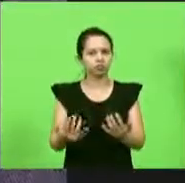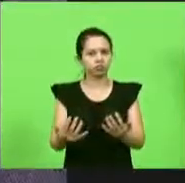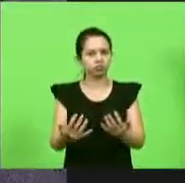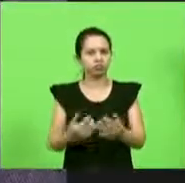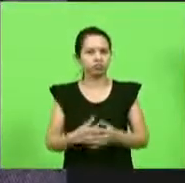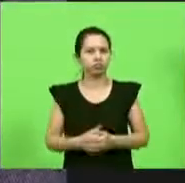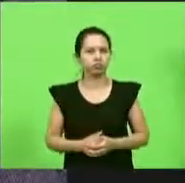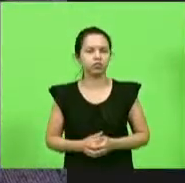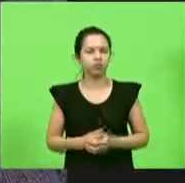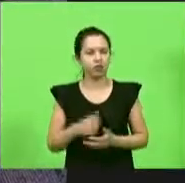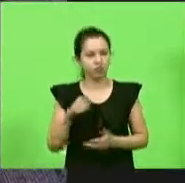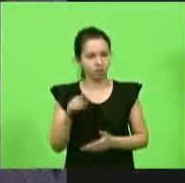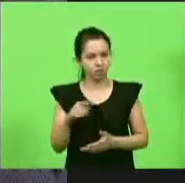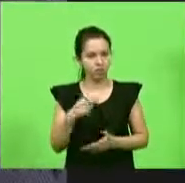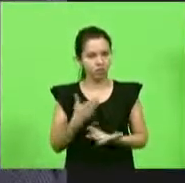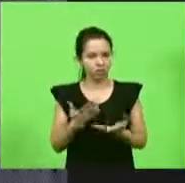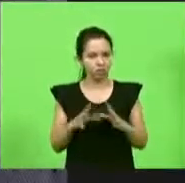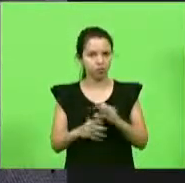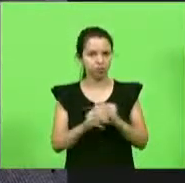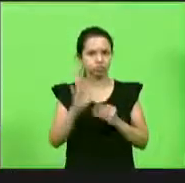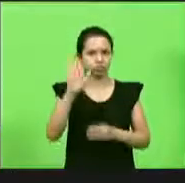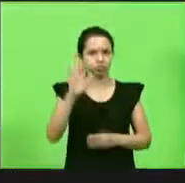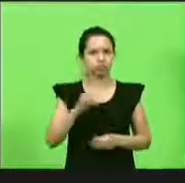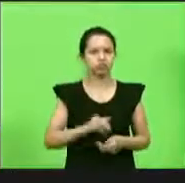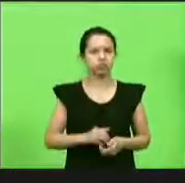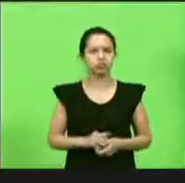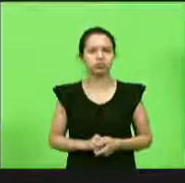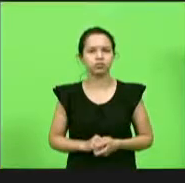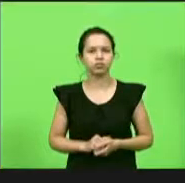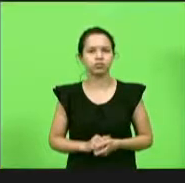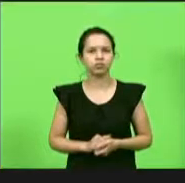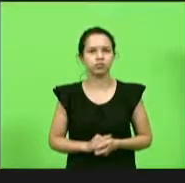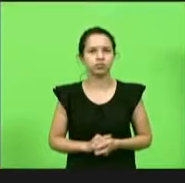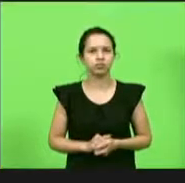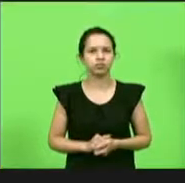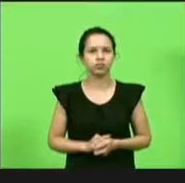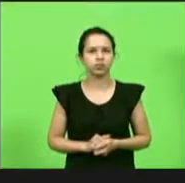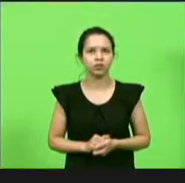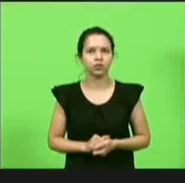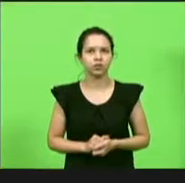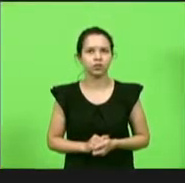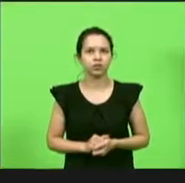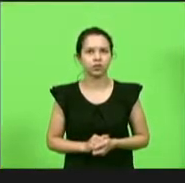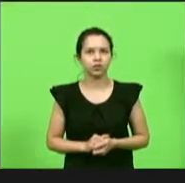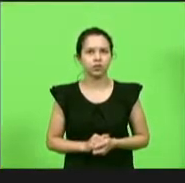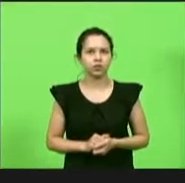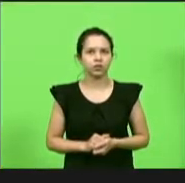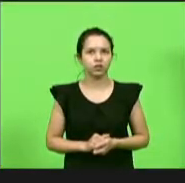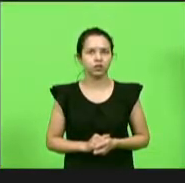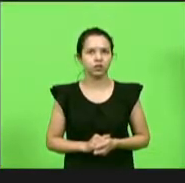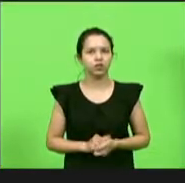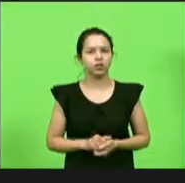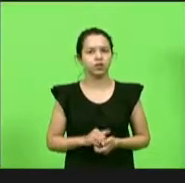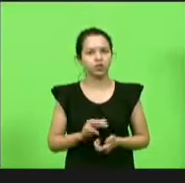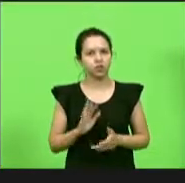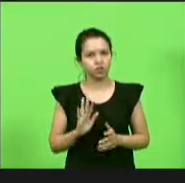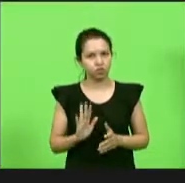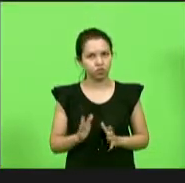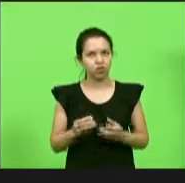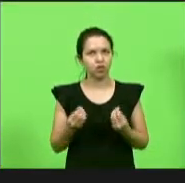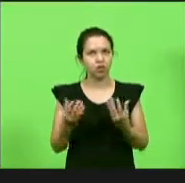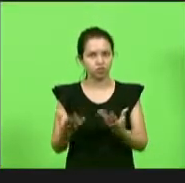puder gostaria de de cumprimentar pelo projeto já lhe passo deputado